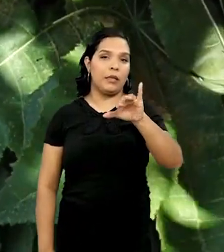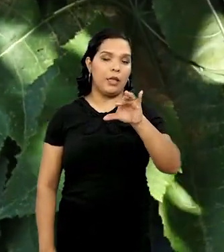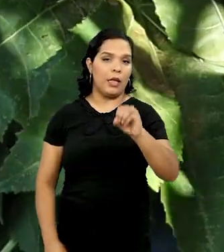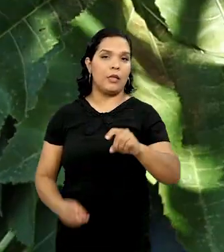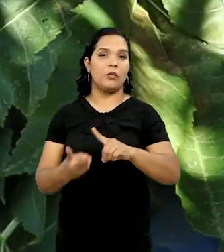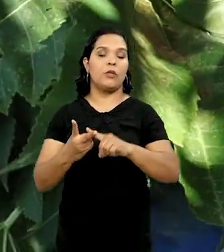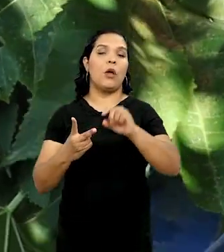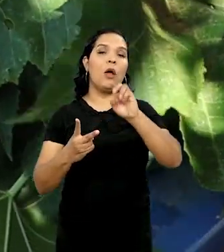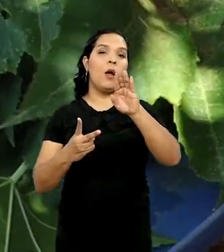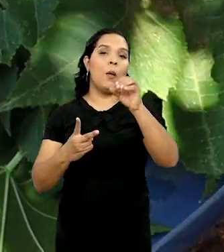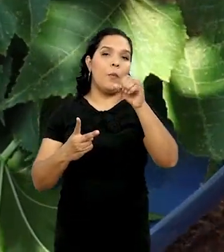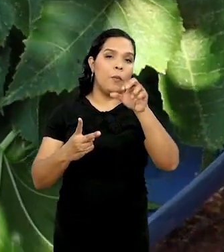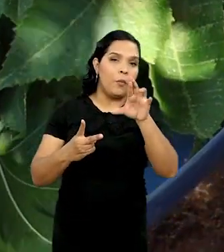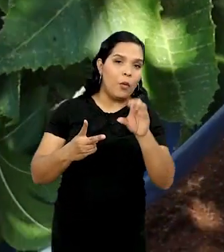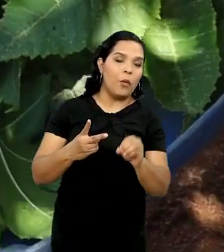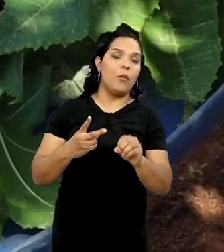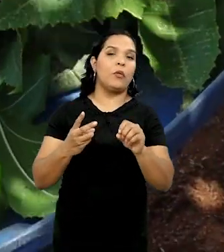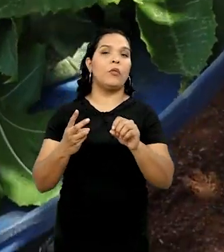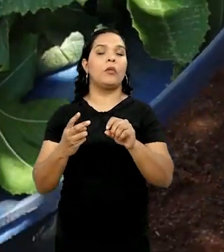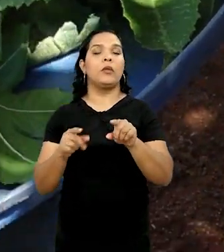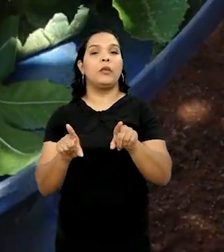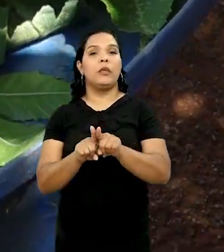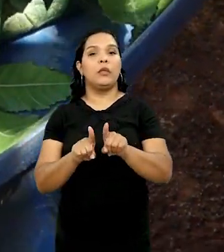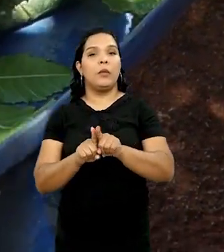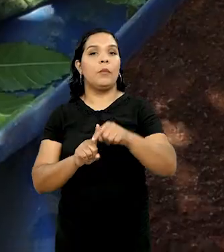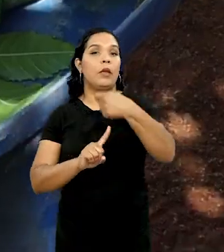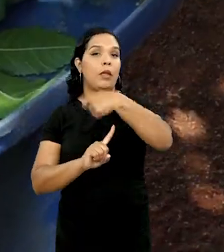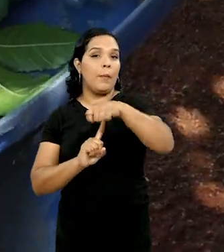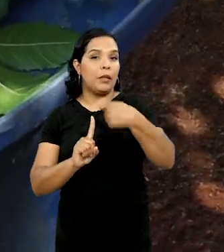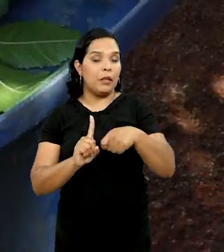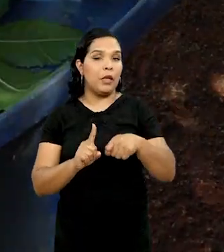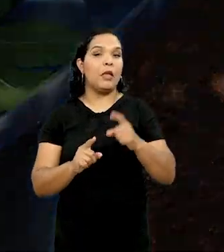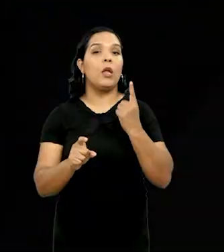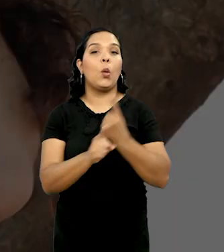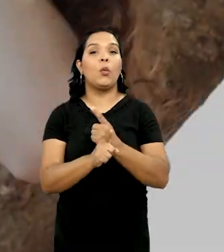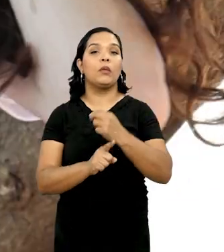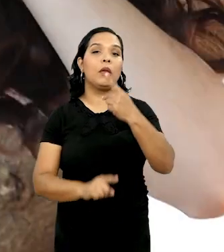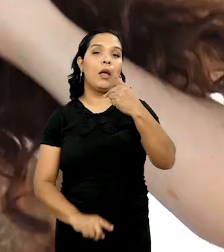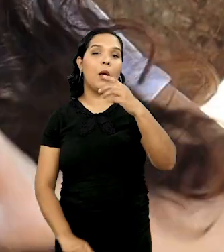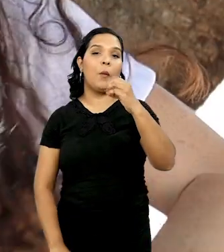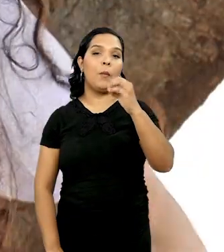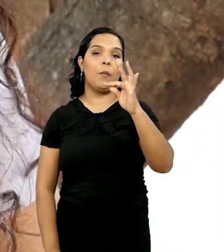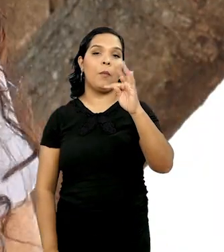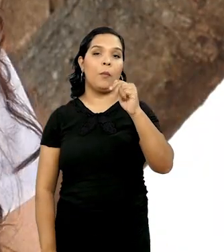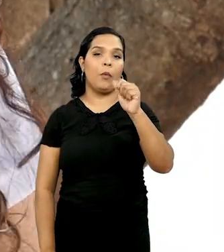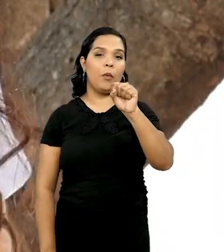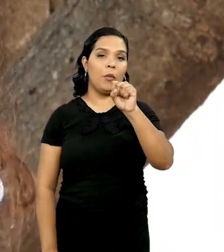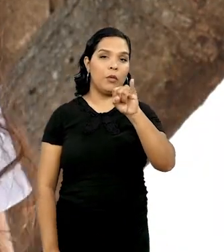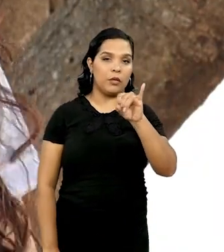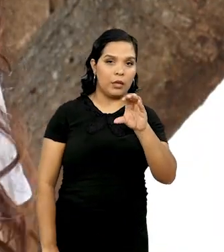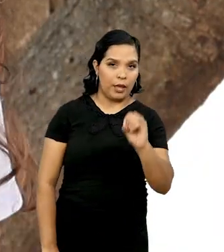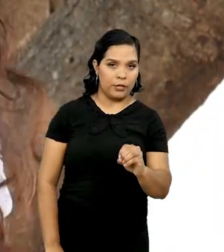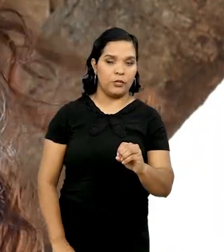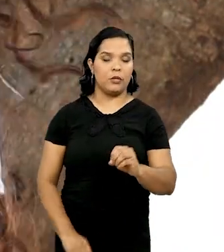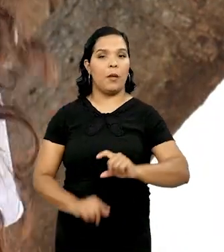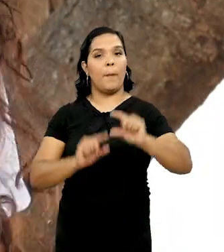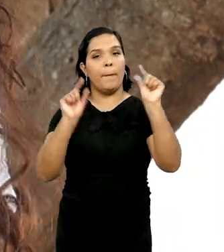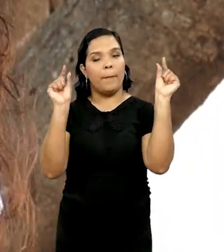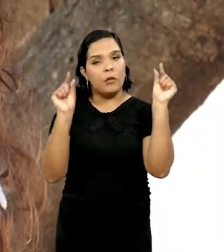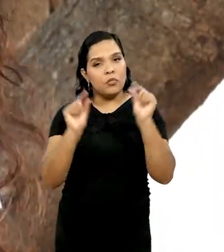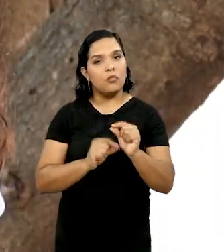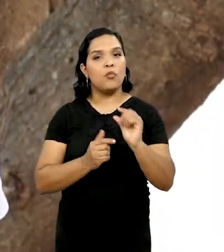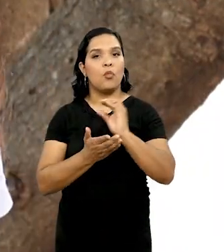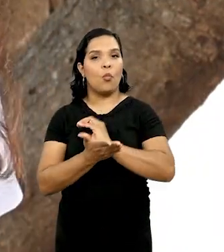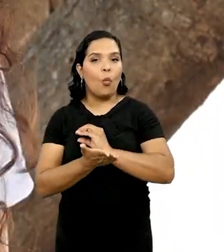nessas folhas. E no caso da bananeira, incrementa potássio. A questão do baixo custo